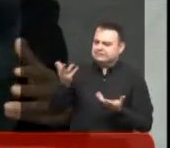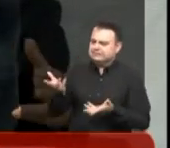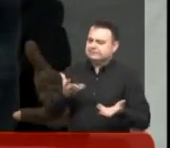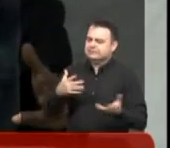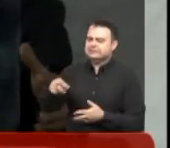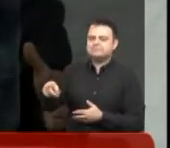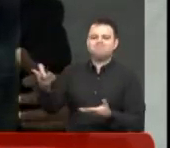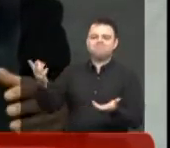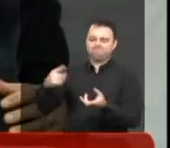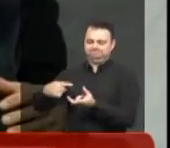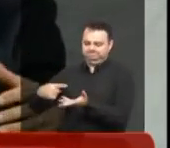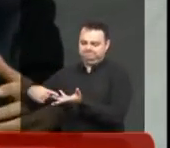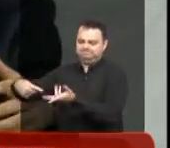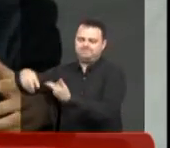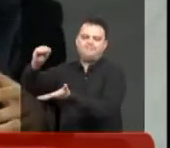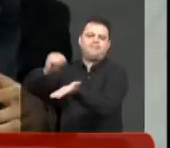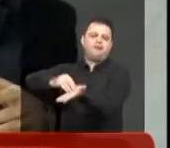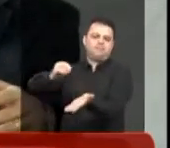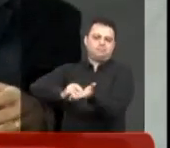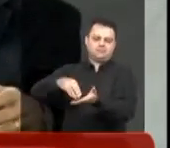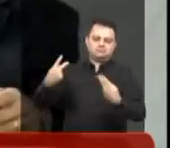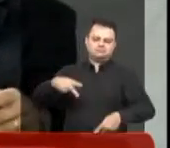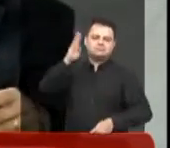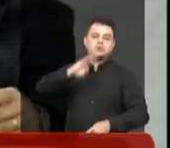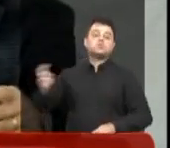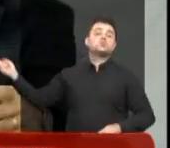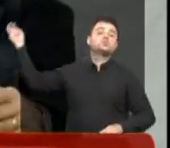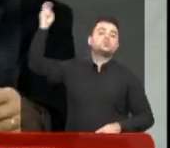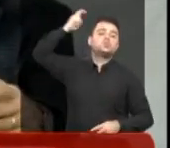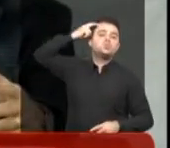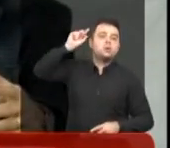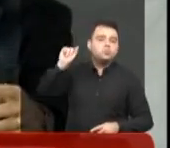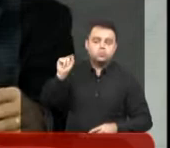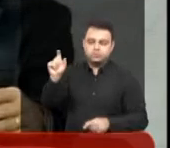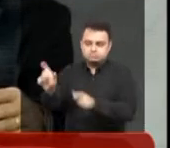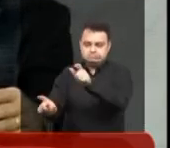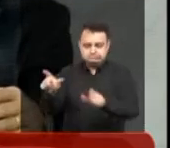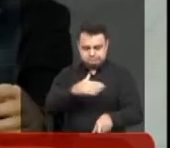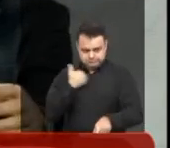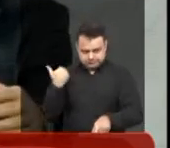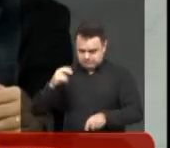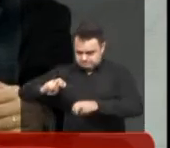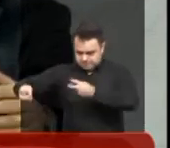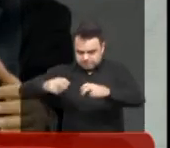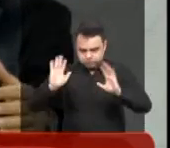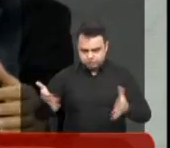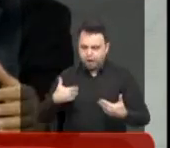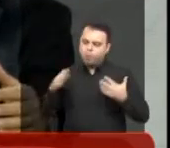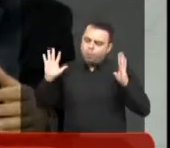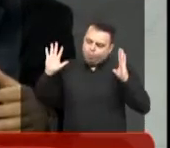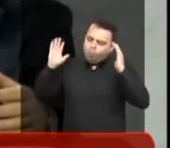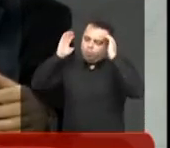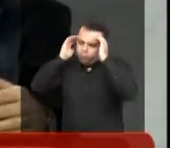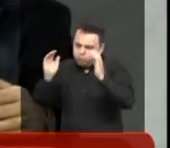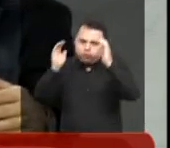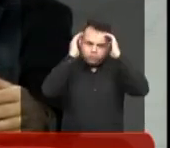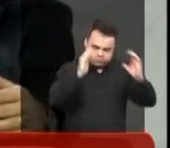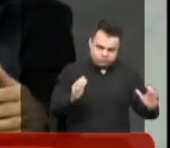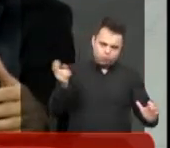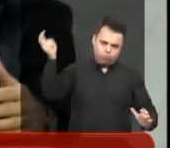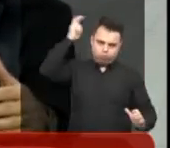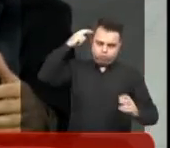são as ideais, as melhores. É uma questão de respeito. A nossa cultura prega muito isso, o respeito aos mortos.